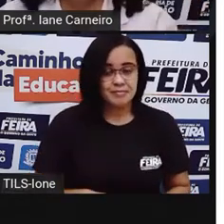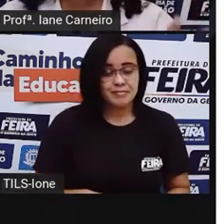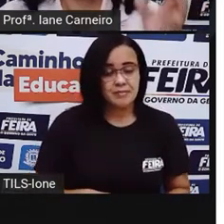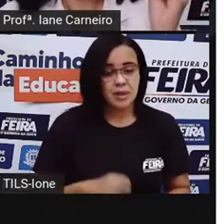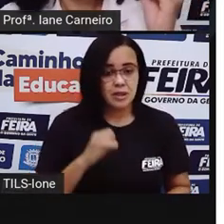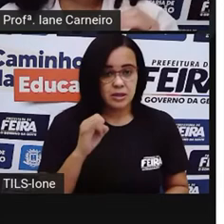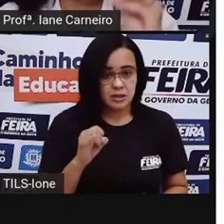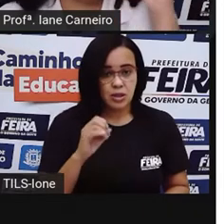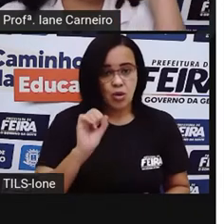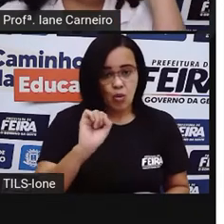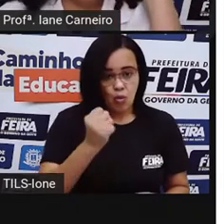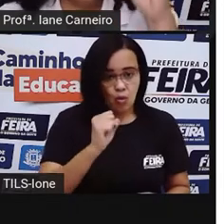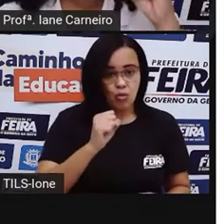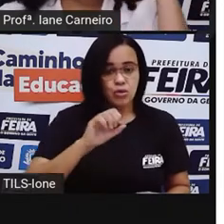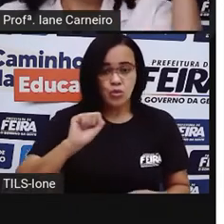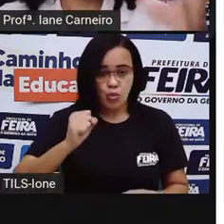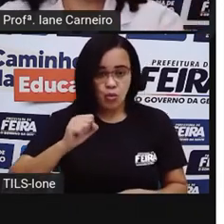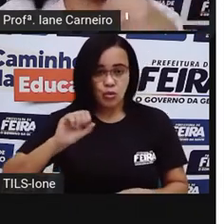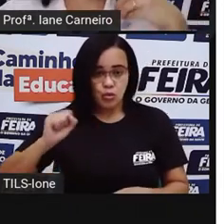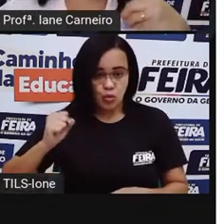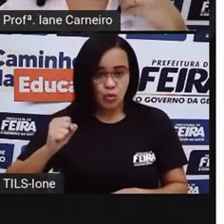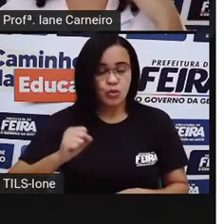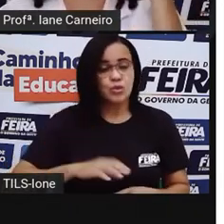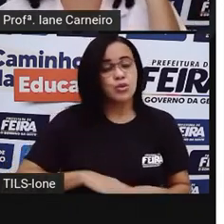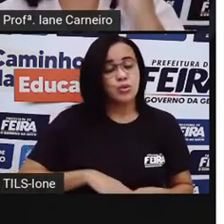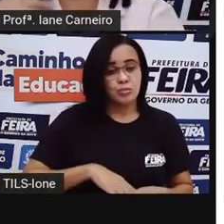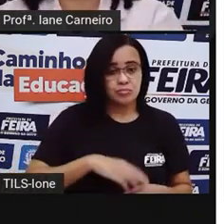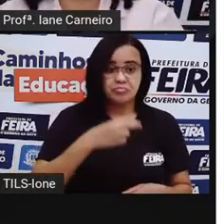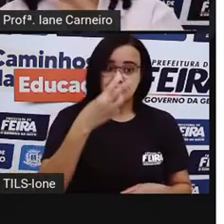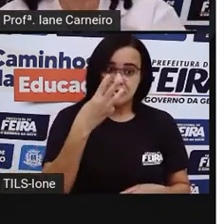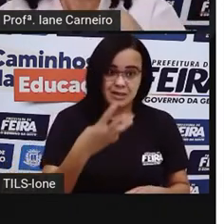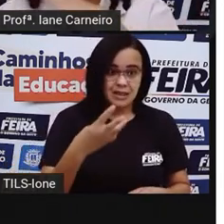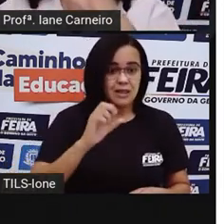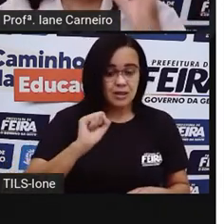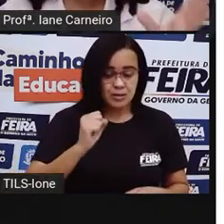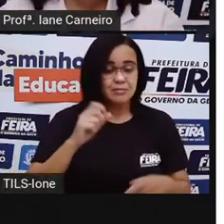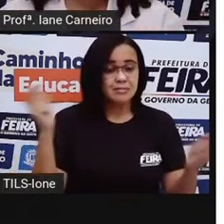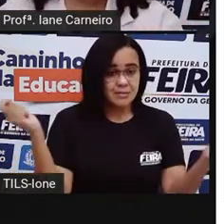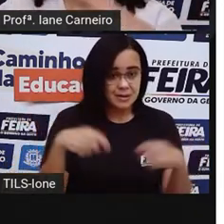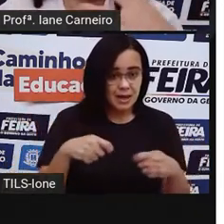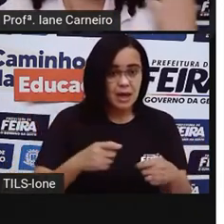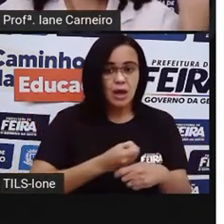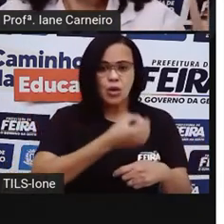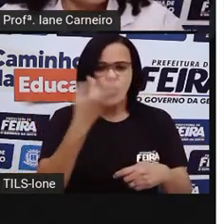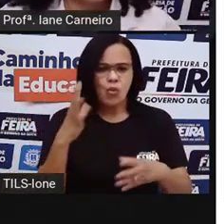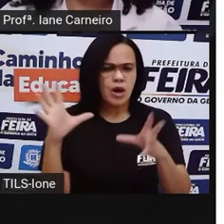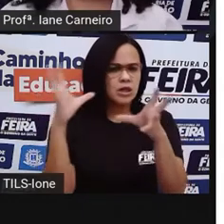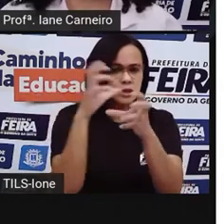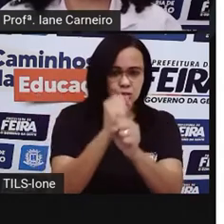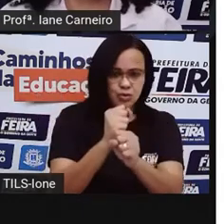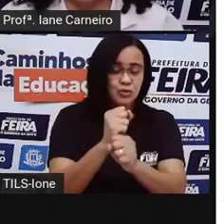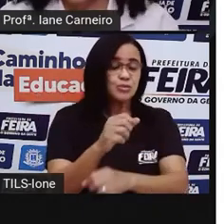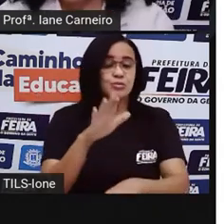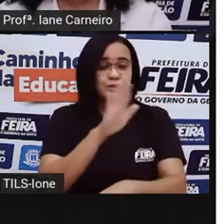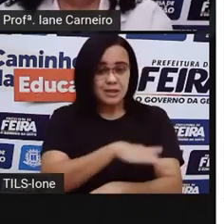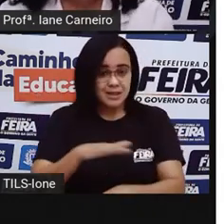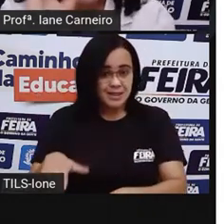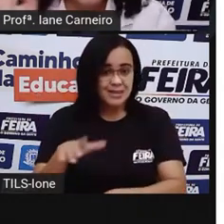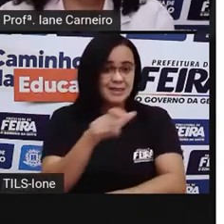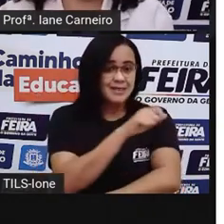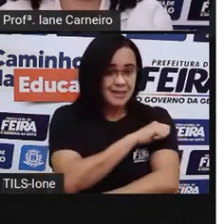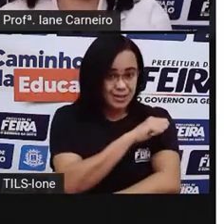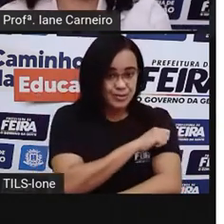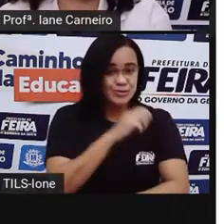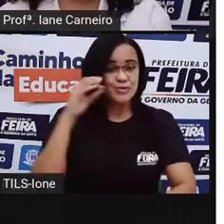mais oito, mais oito. Vou contar oito três vezes. E aí eu vou saber quantas crianças tem nessa sala, né? Só